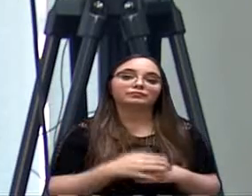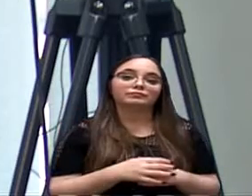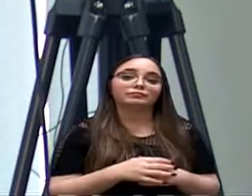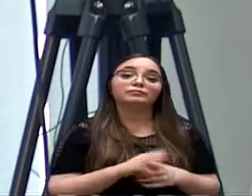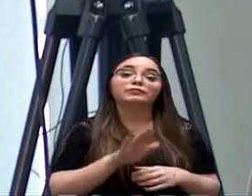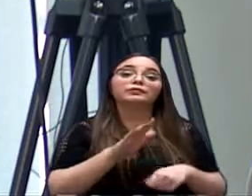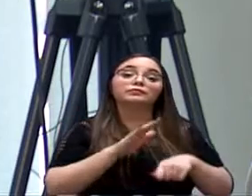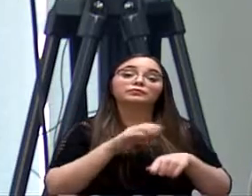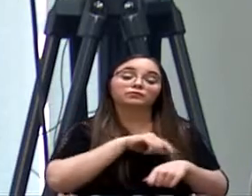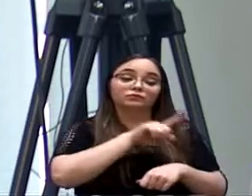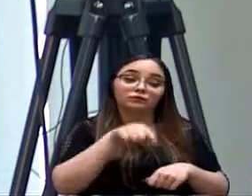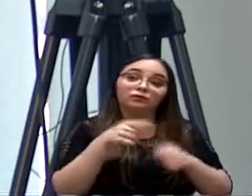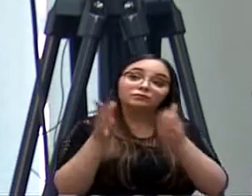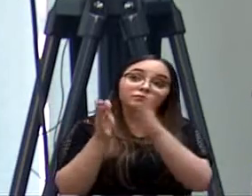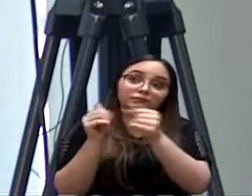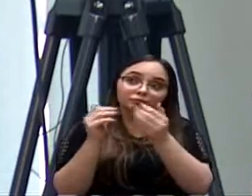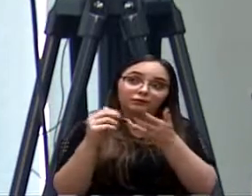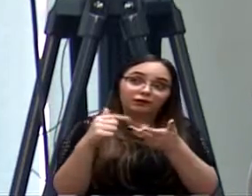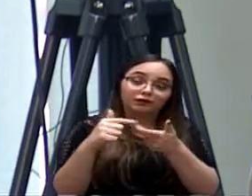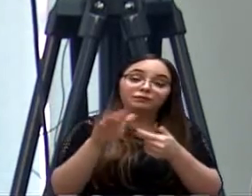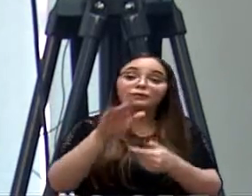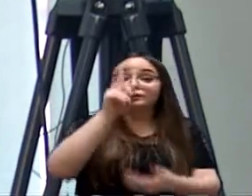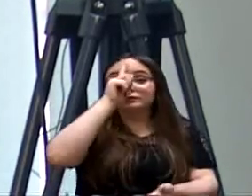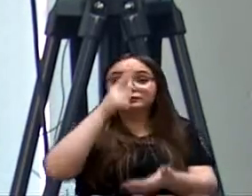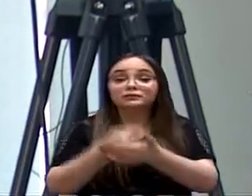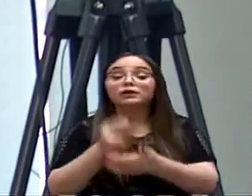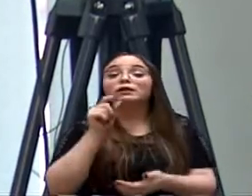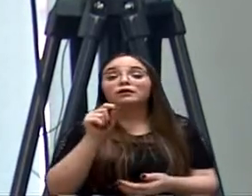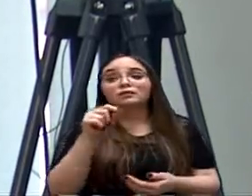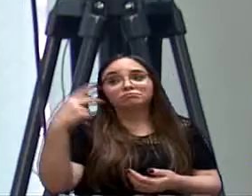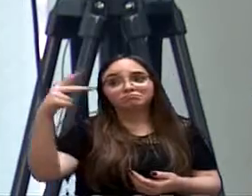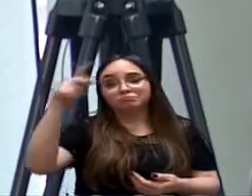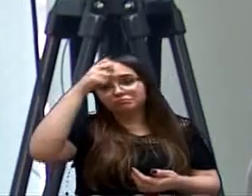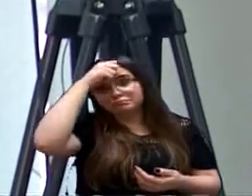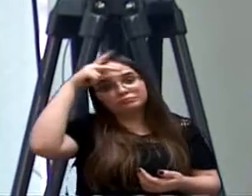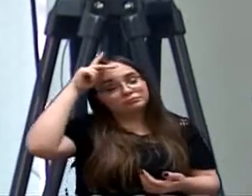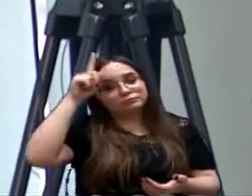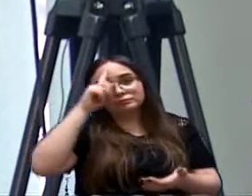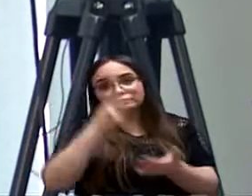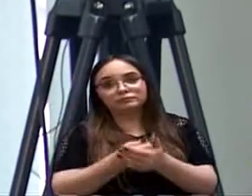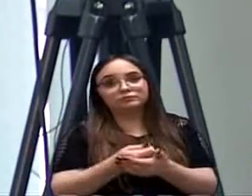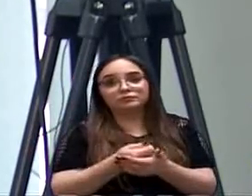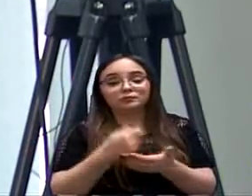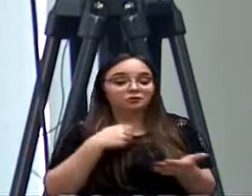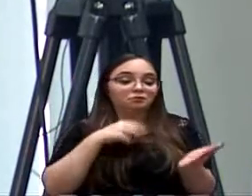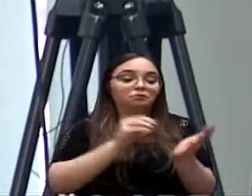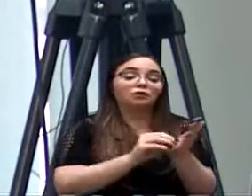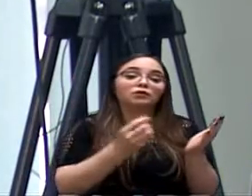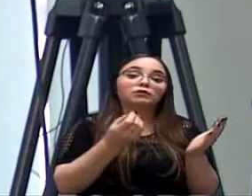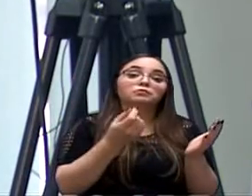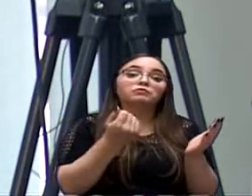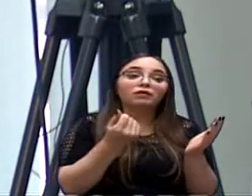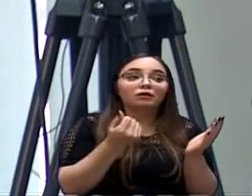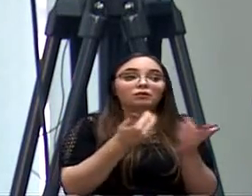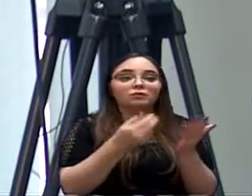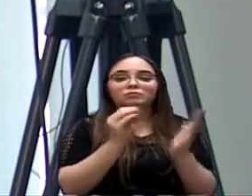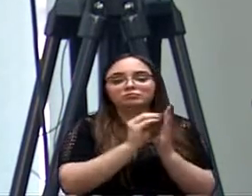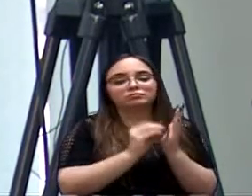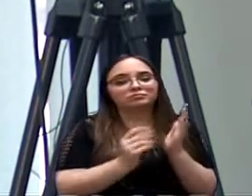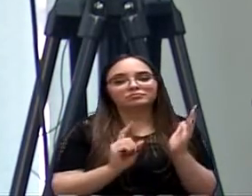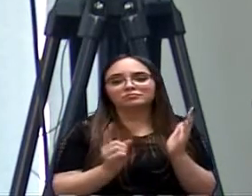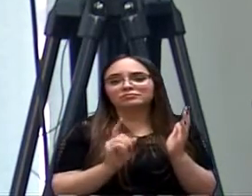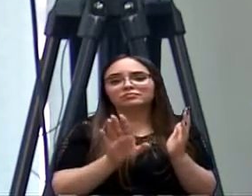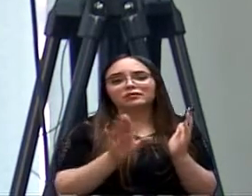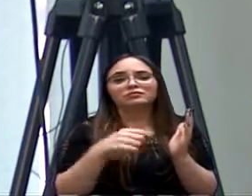prefeitura com seus técnicos. Eu não quis botar um número, um valor, isso já existe, inclusive. Mas é muito